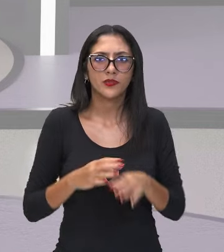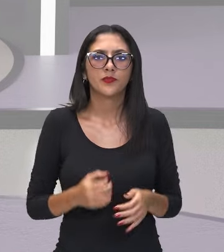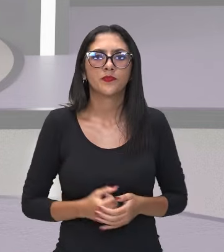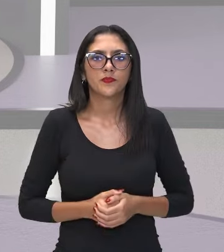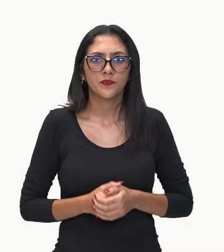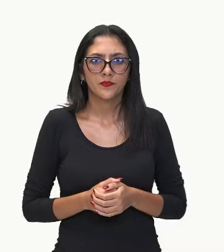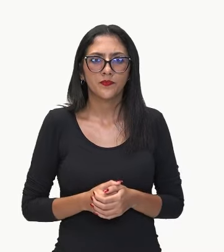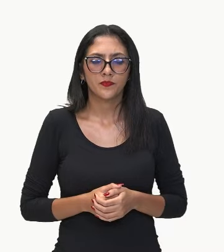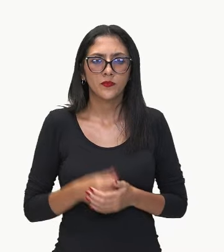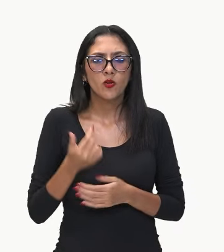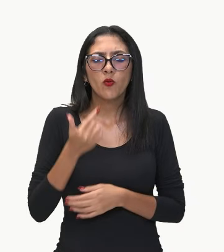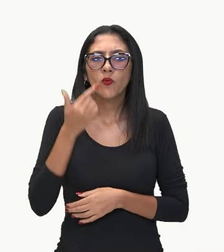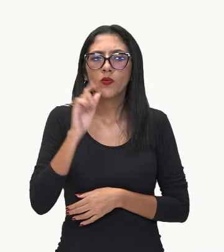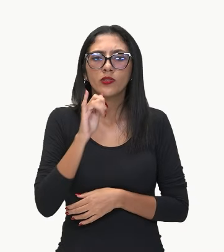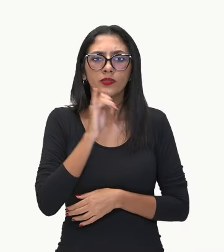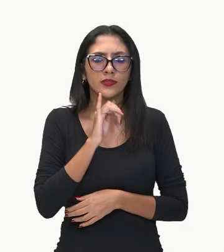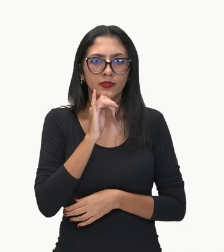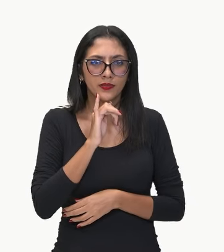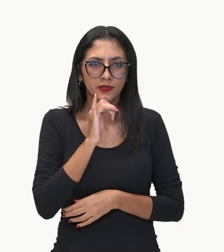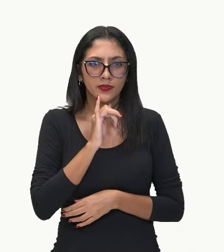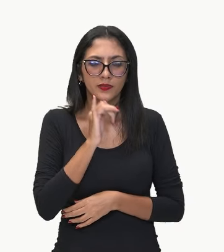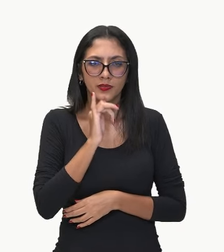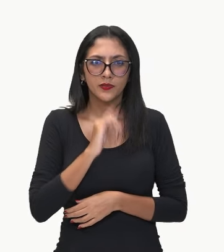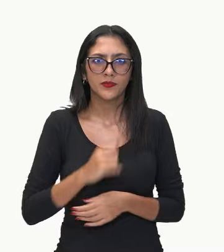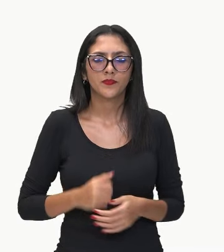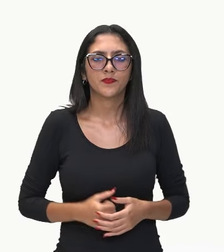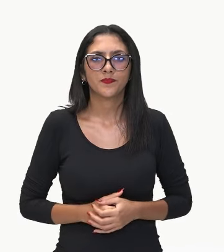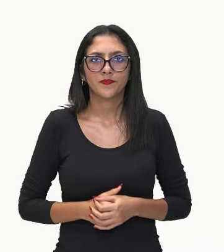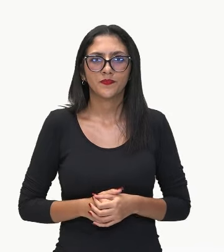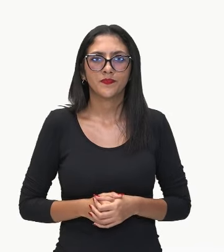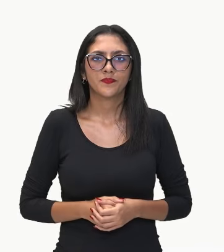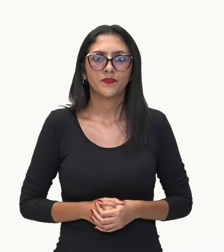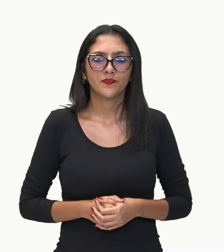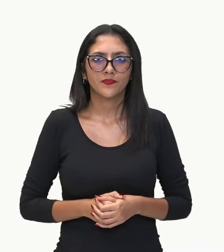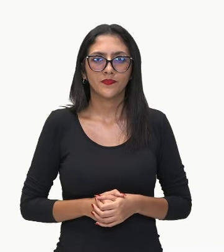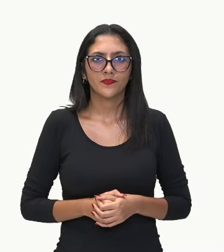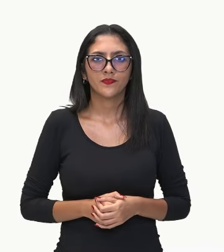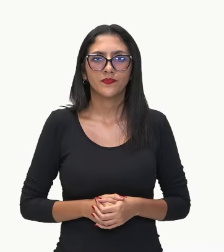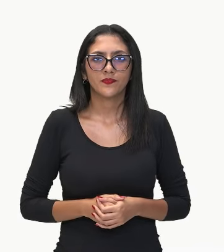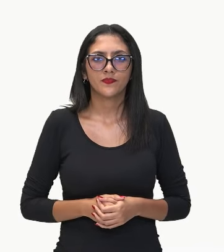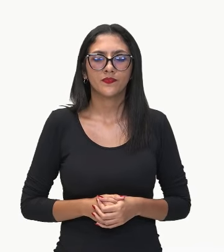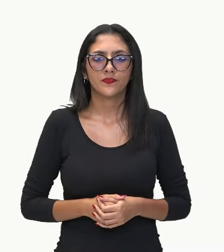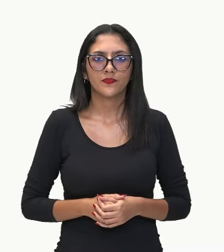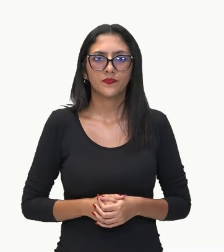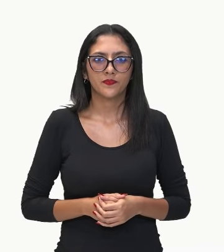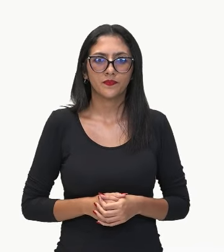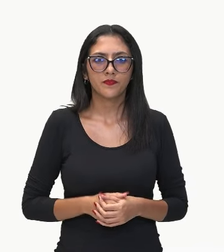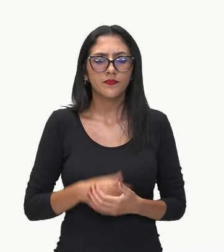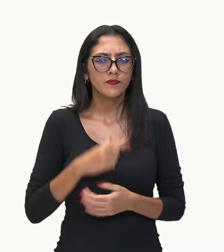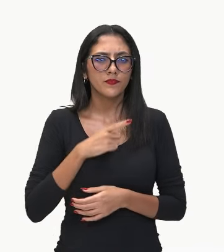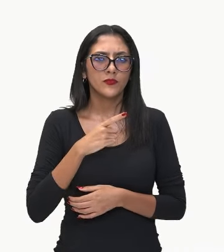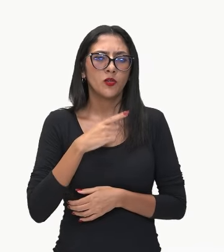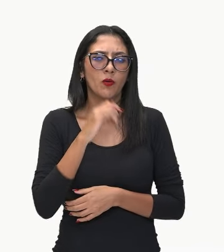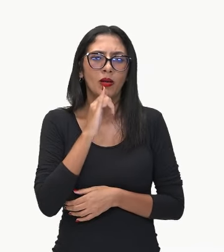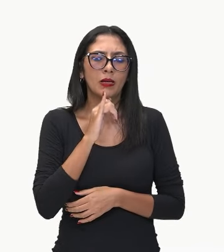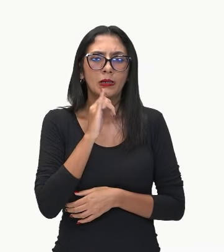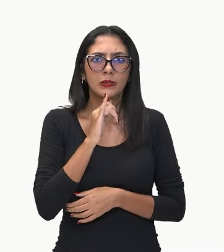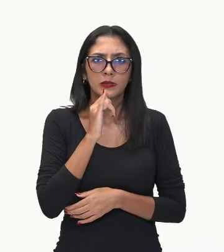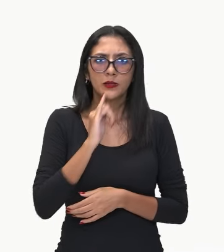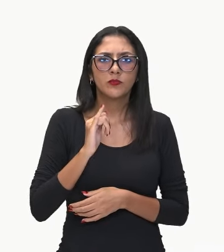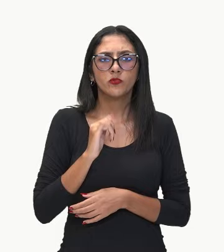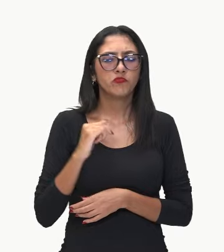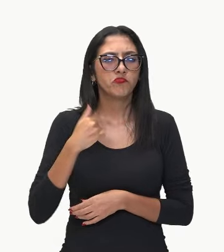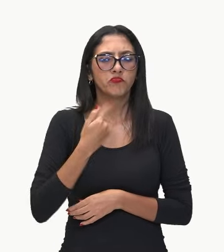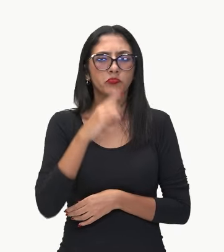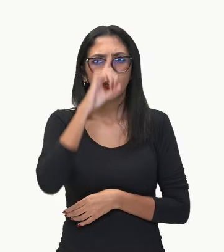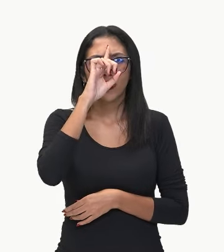em mais exemplos. Acompanhe aí a sua tela. Nós temos aqui um exemplo da vida real, onde